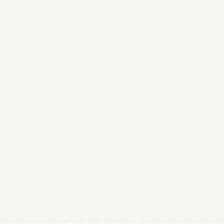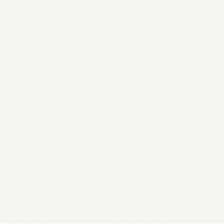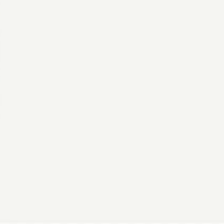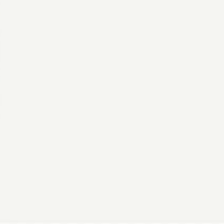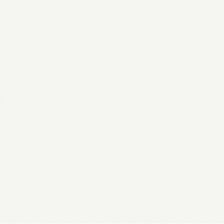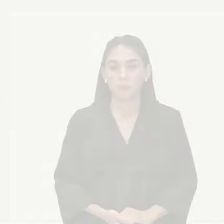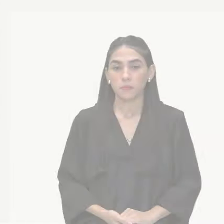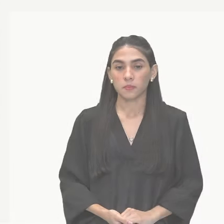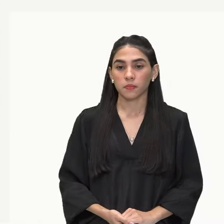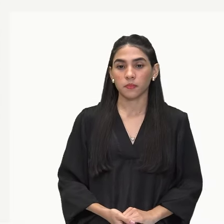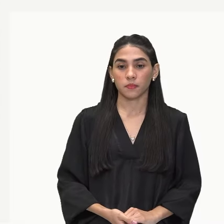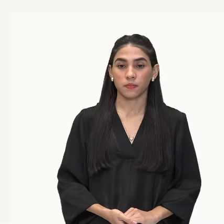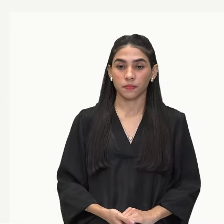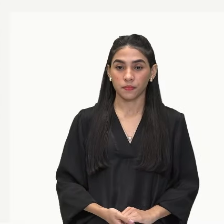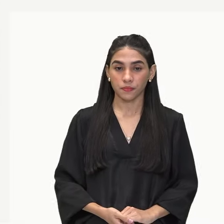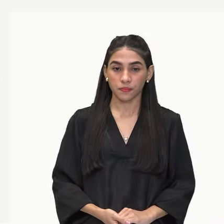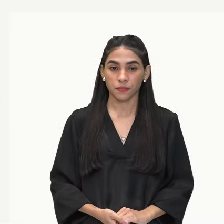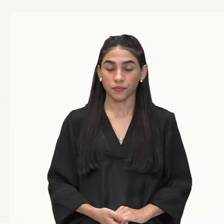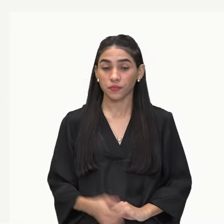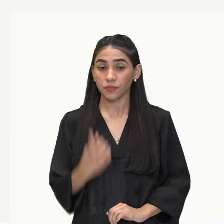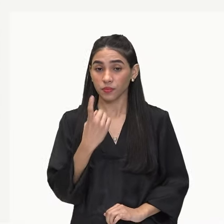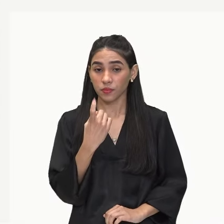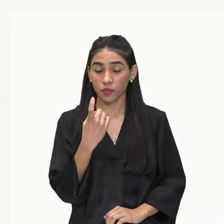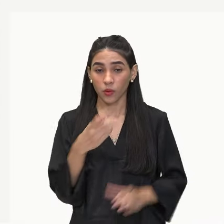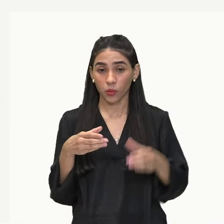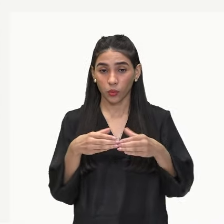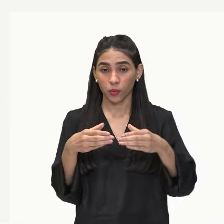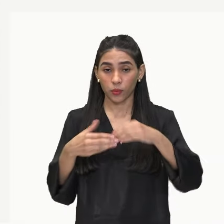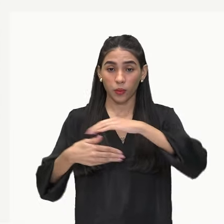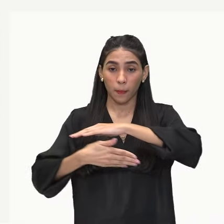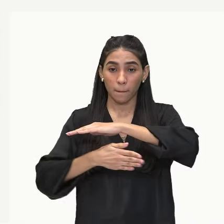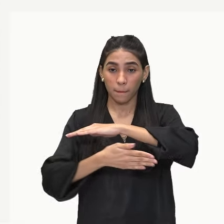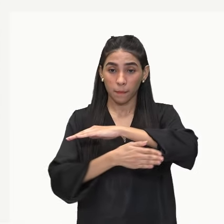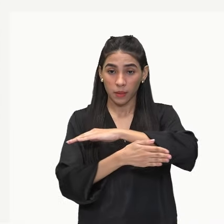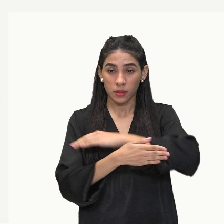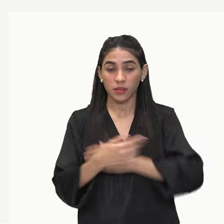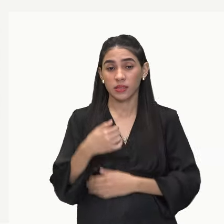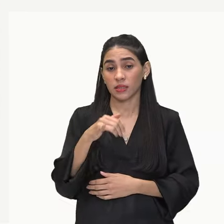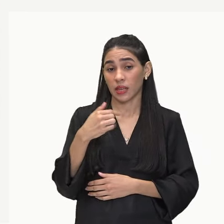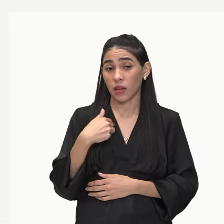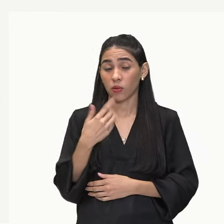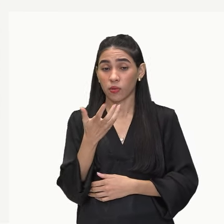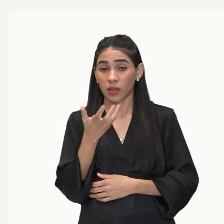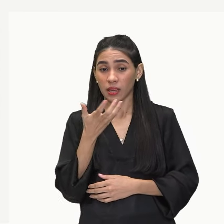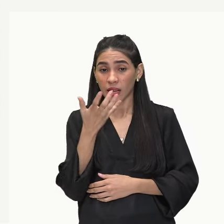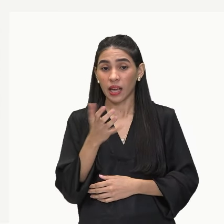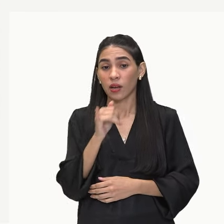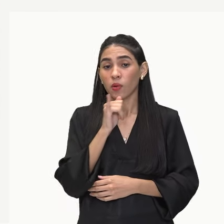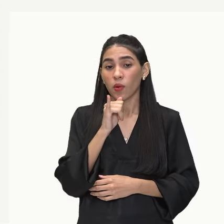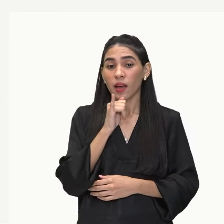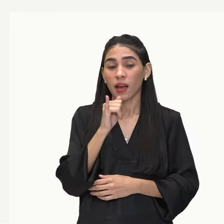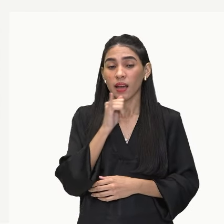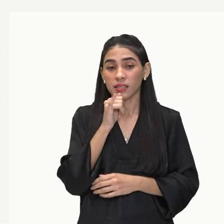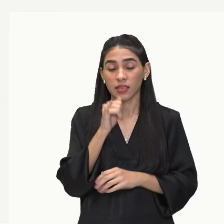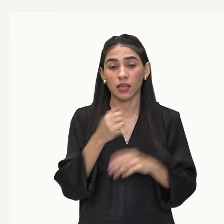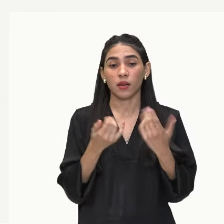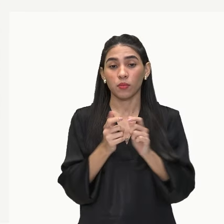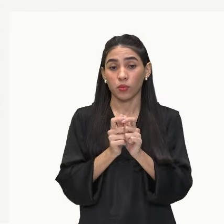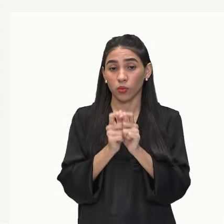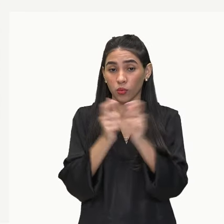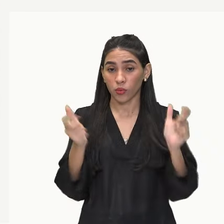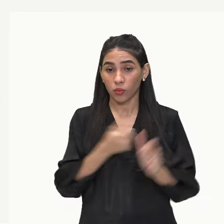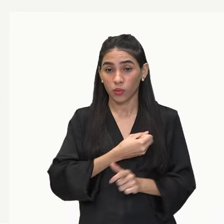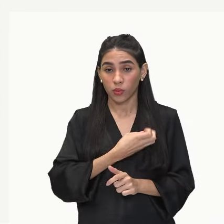uma única espécie de peixe. Se eu quero saber a densidade populacional aqui